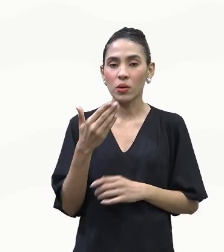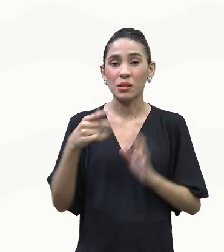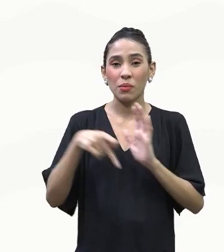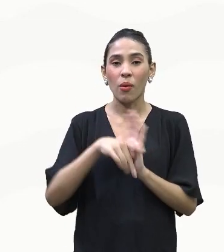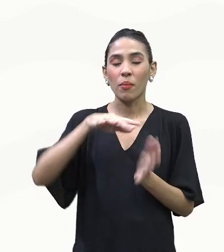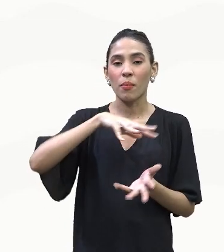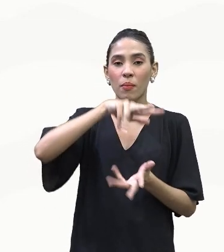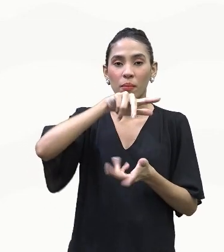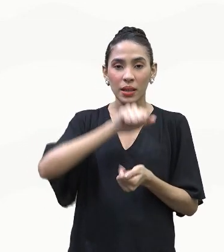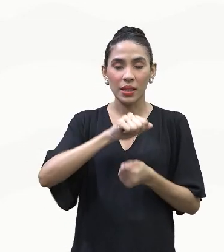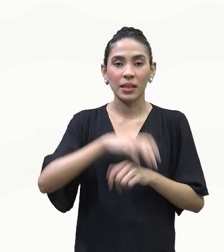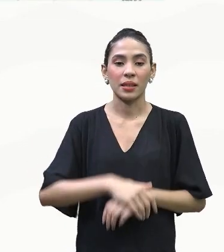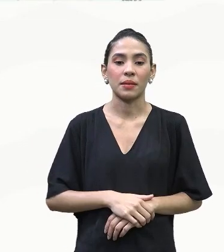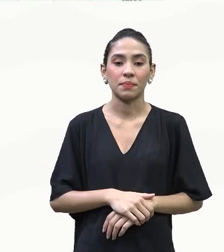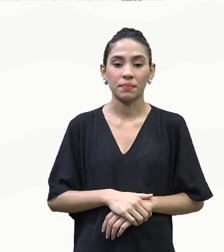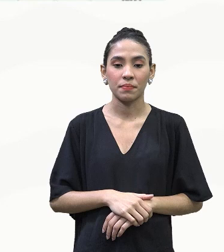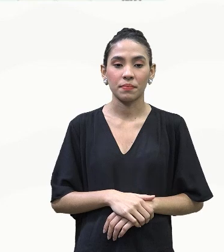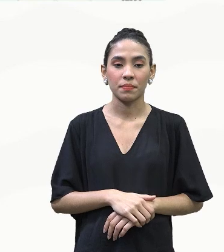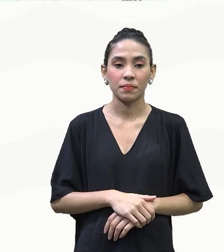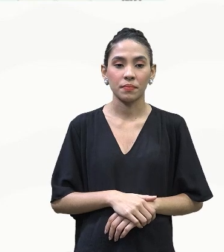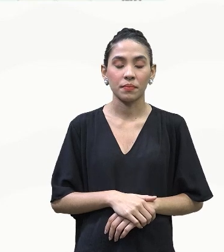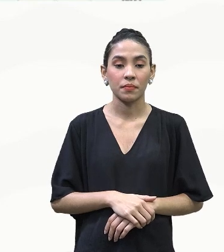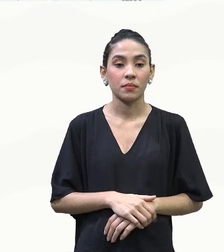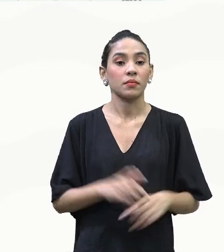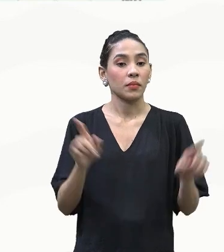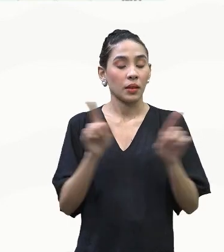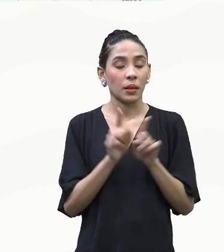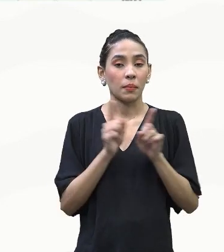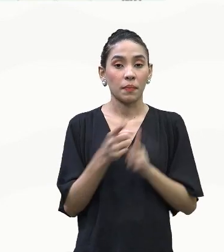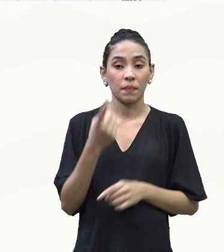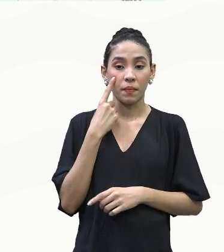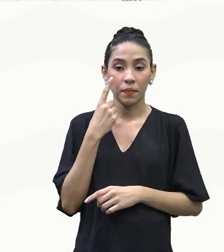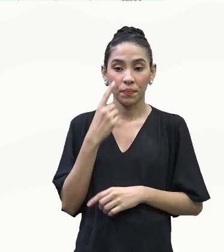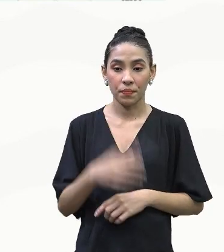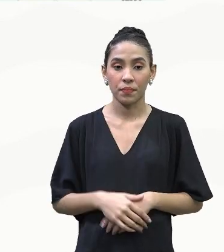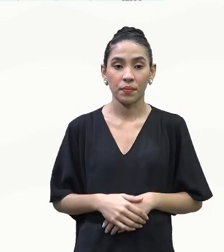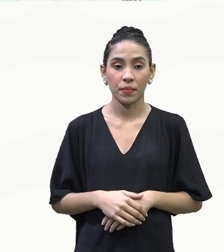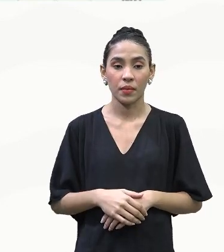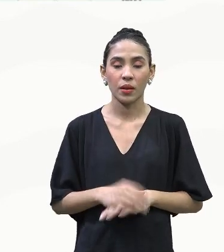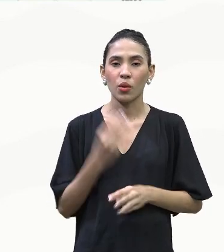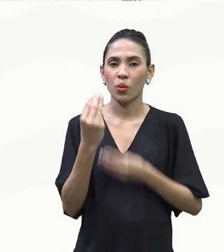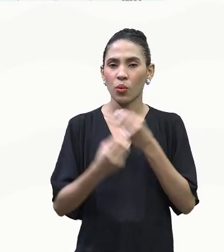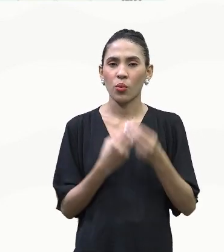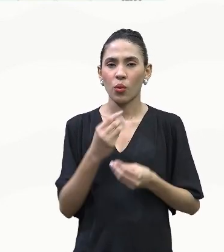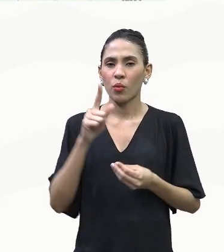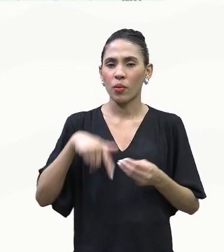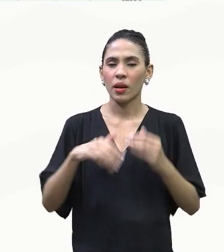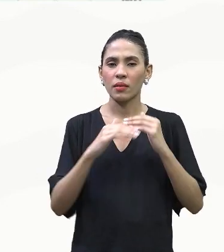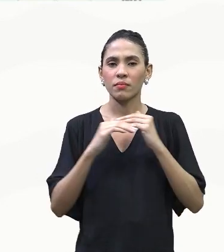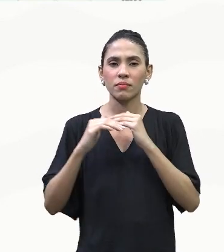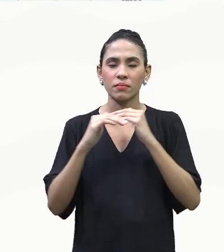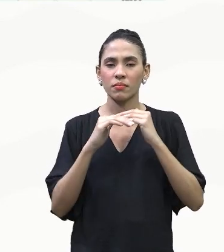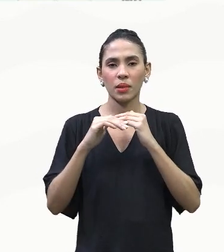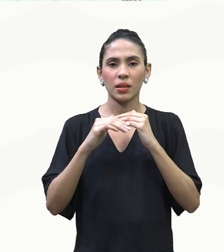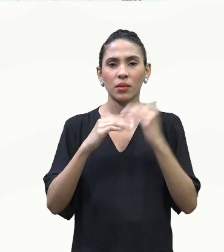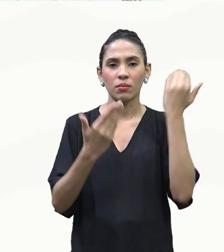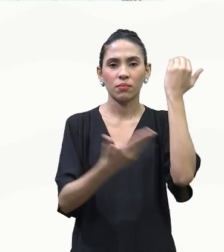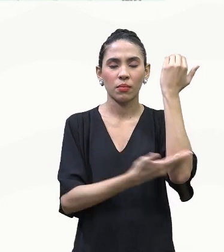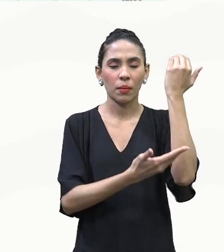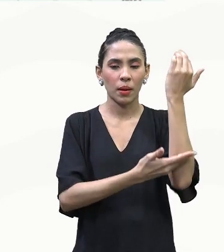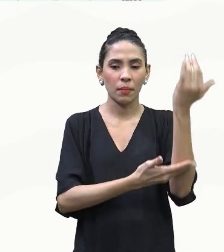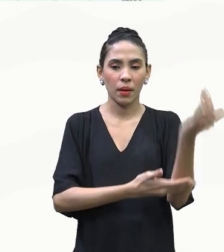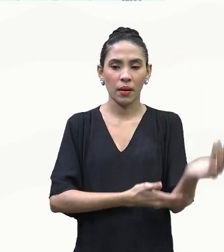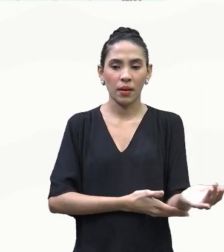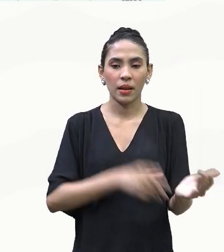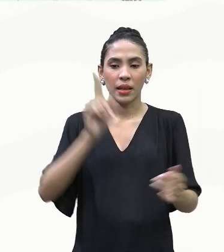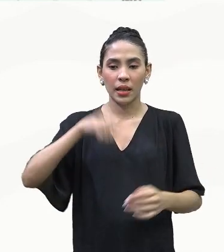Na bacia do rio Amazonas. E aí a gente verifica o tal desse padrão de desmatamento, que é justamente o